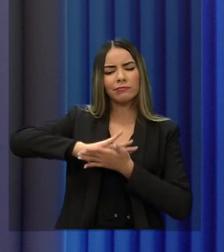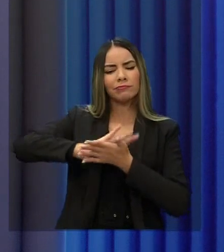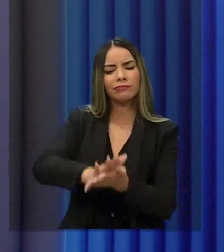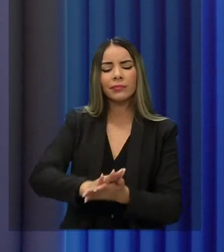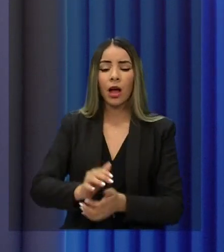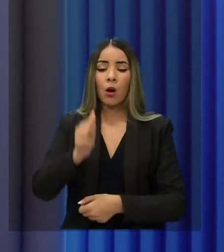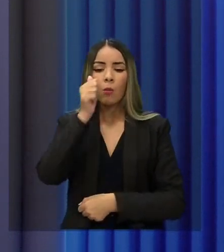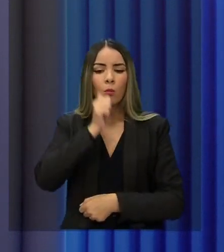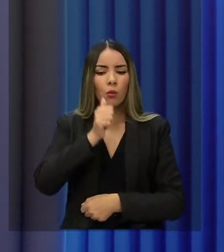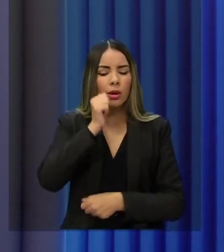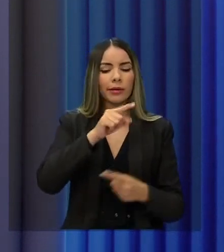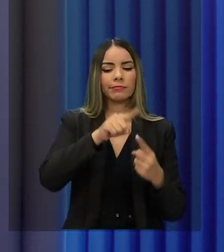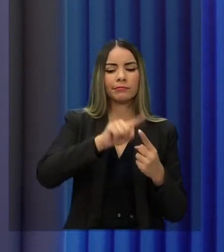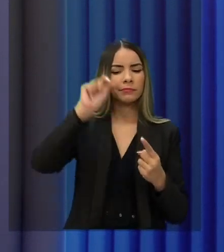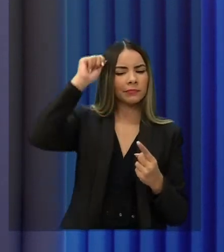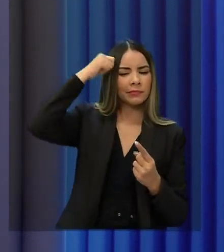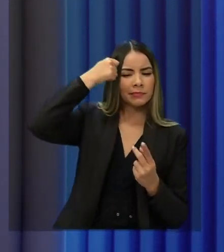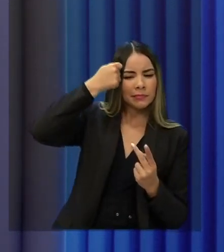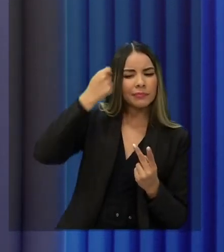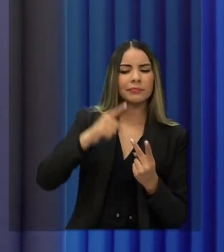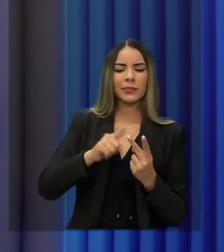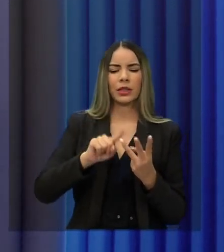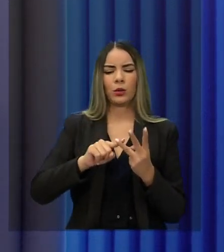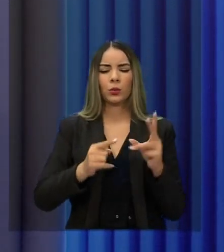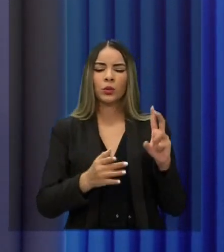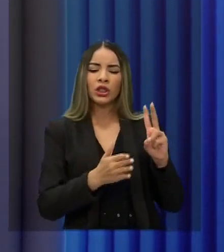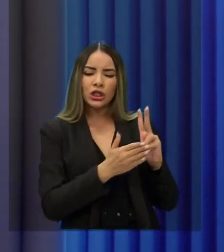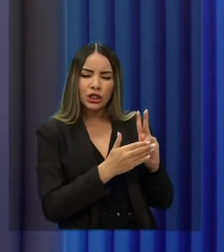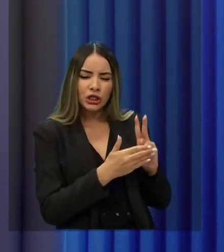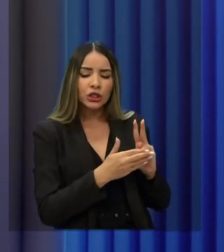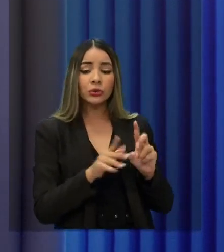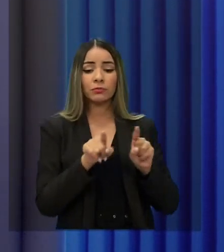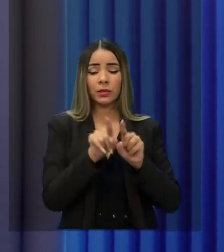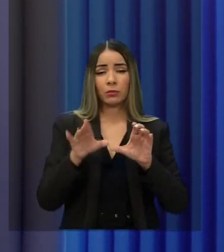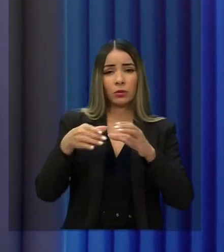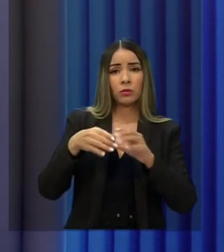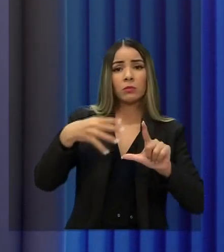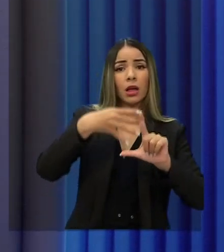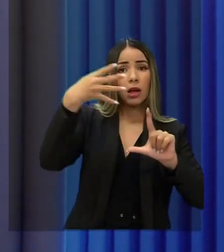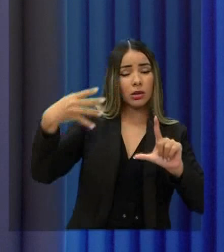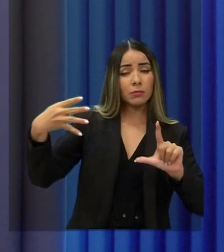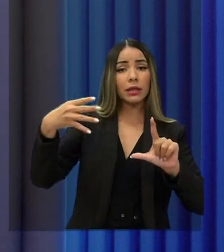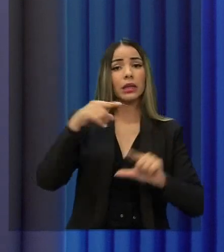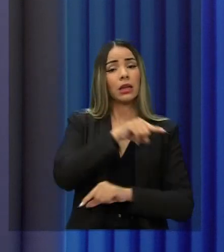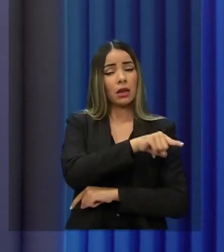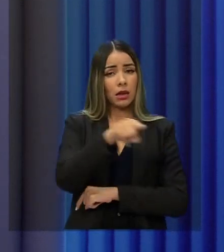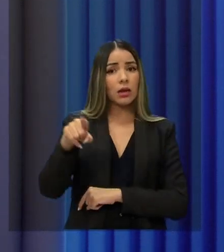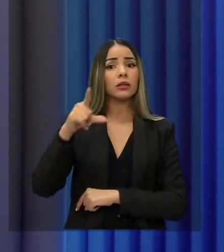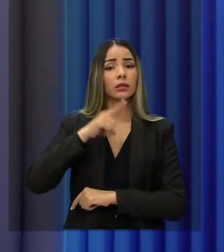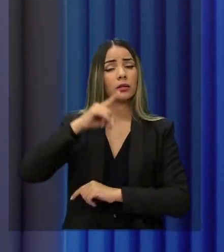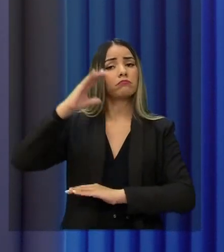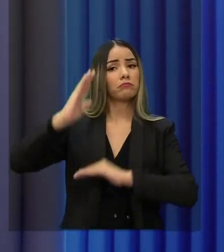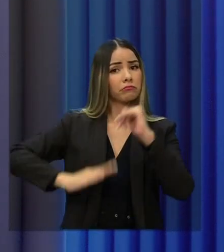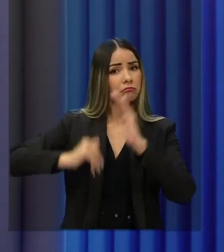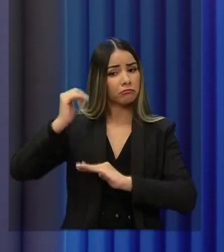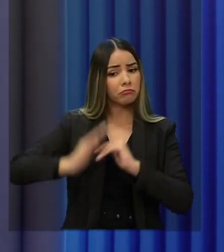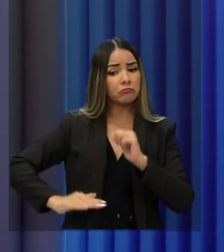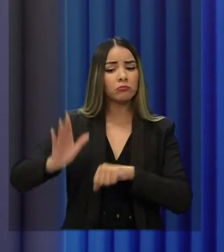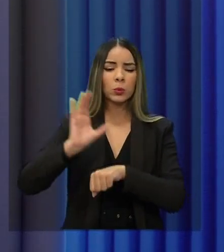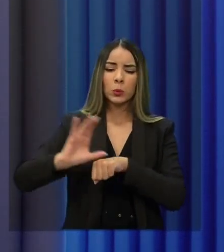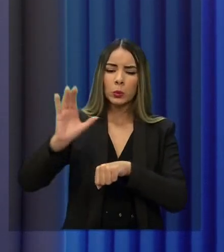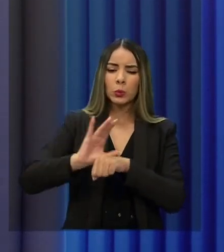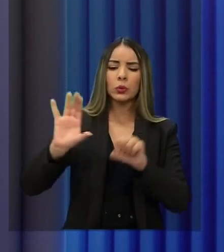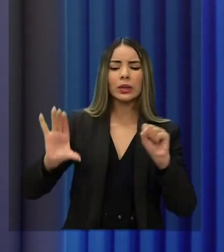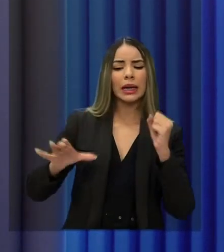pessoas afrodescendentes, quilombolas, índios e o público LGBTQIA+, tem acesso à capacitação profissional com garantia de